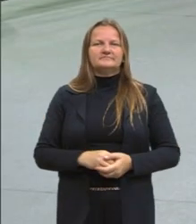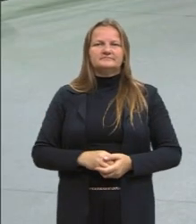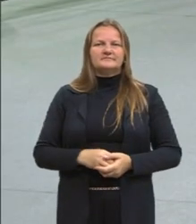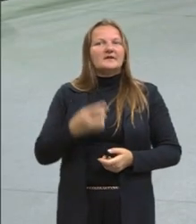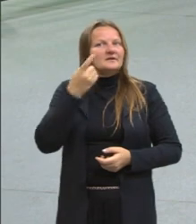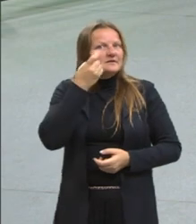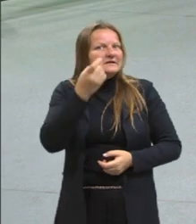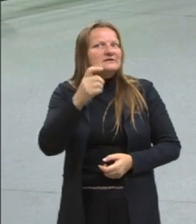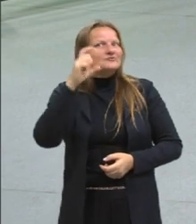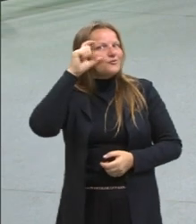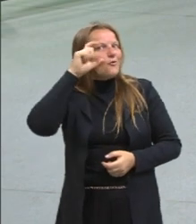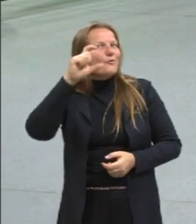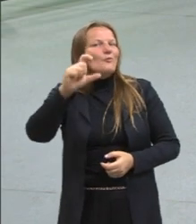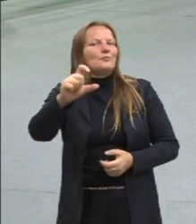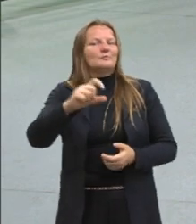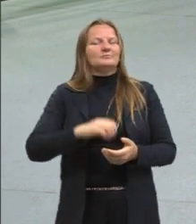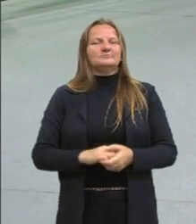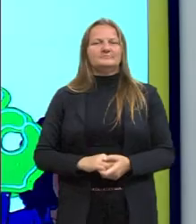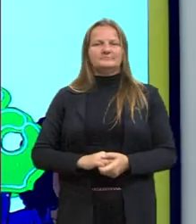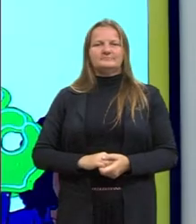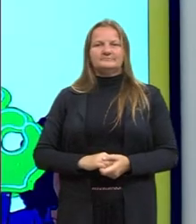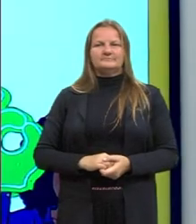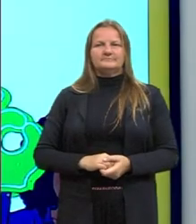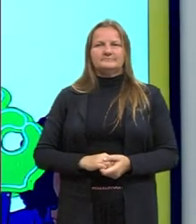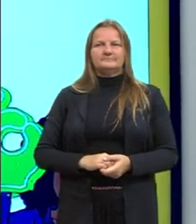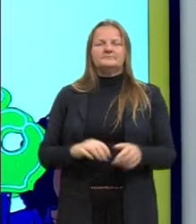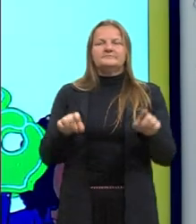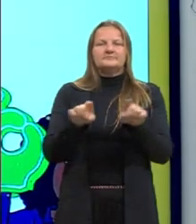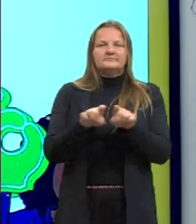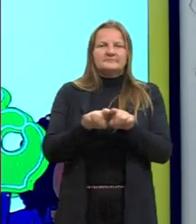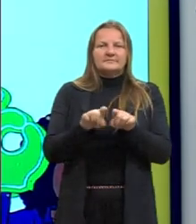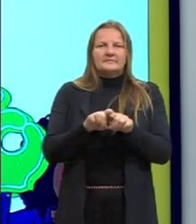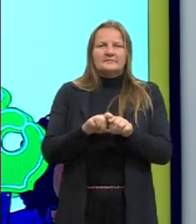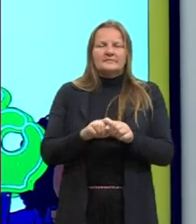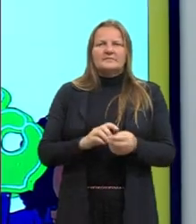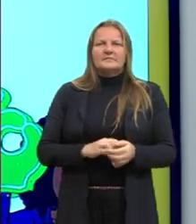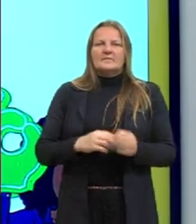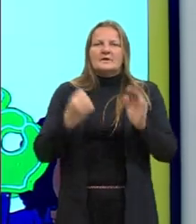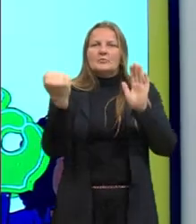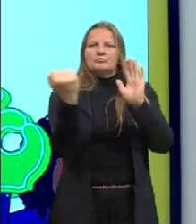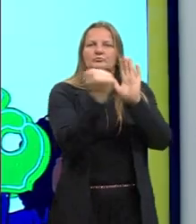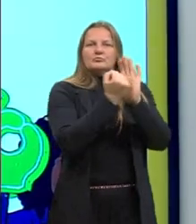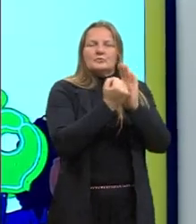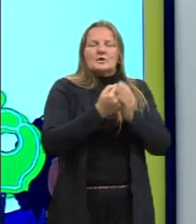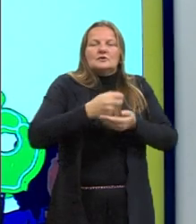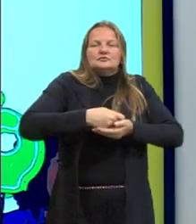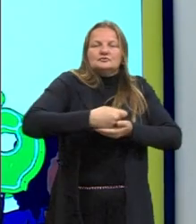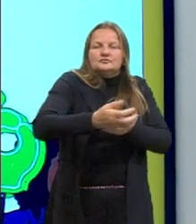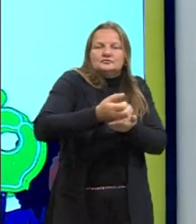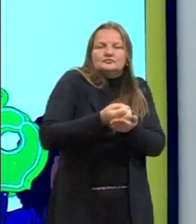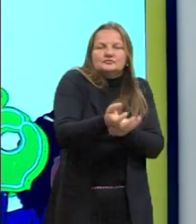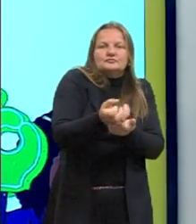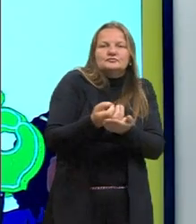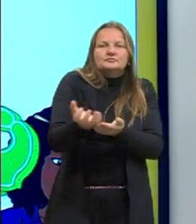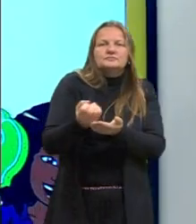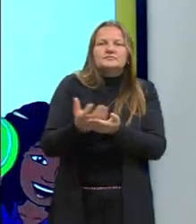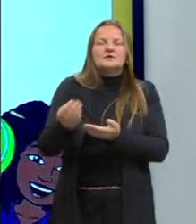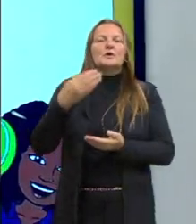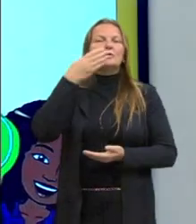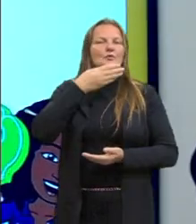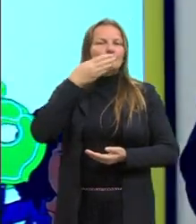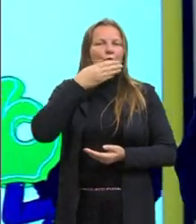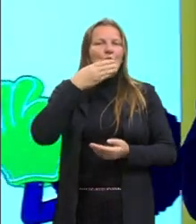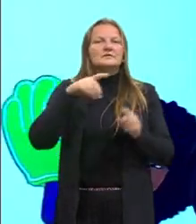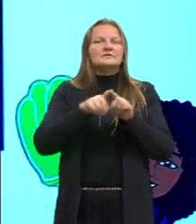interessante, olha só. E há essa distribuição de doces, né, dentro do Halloween, e nós temos também